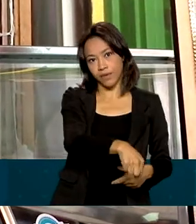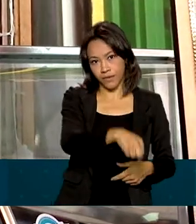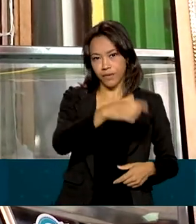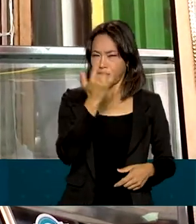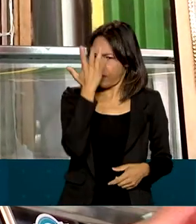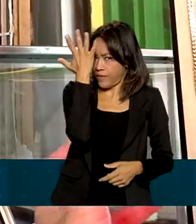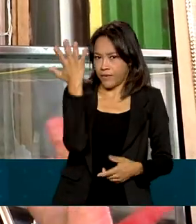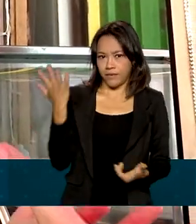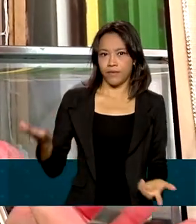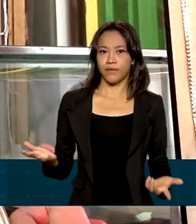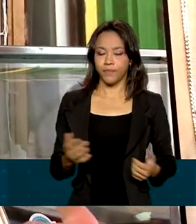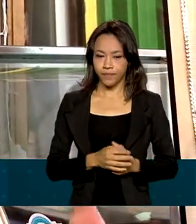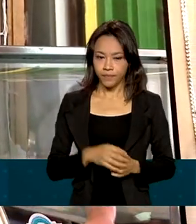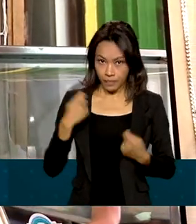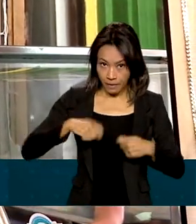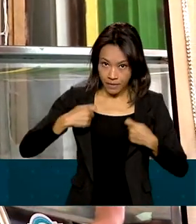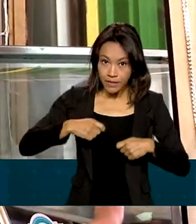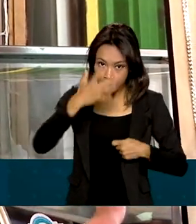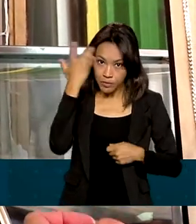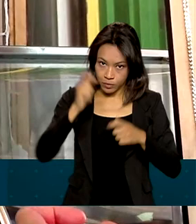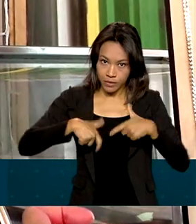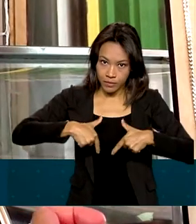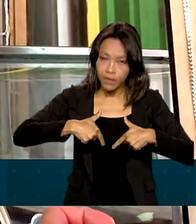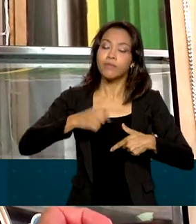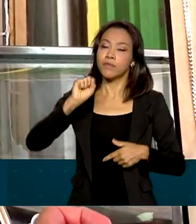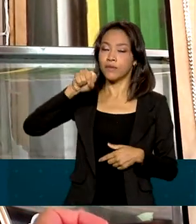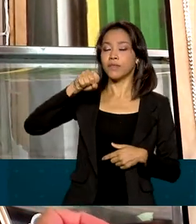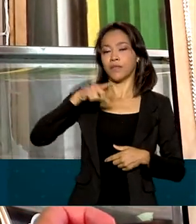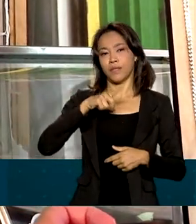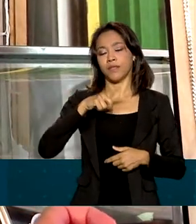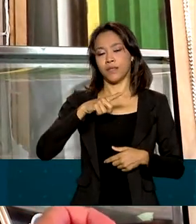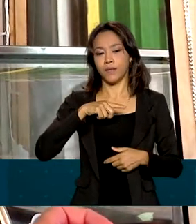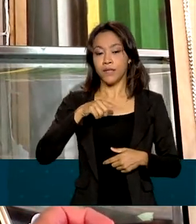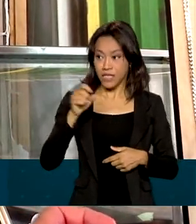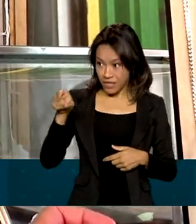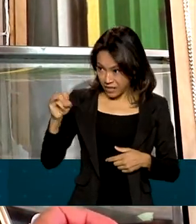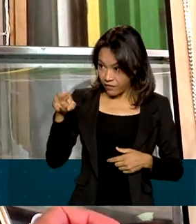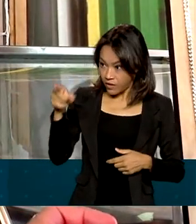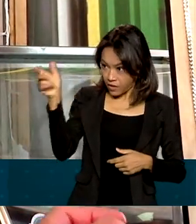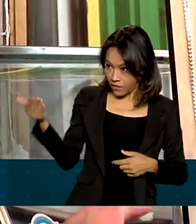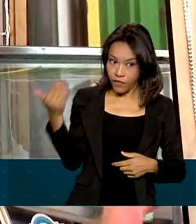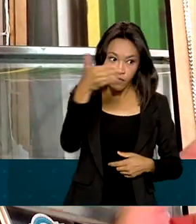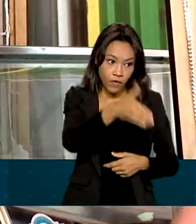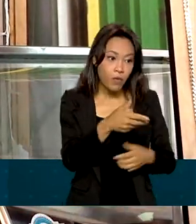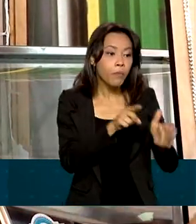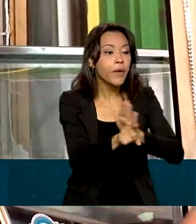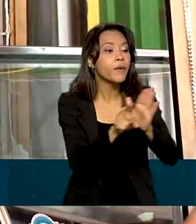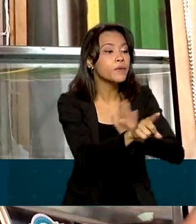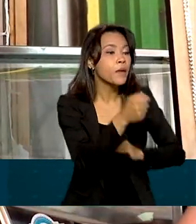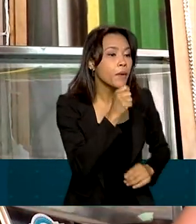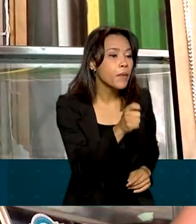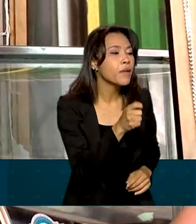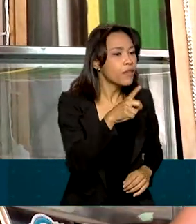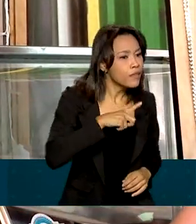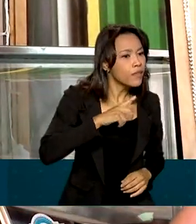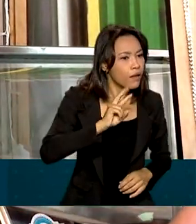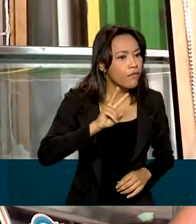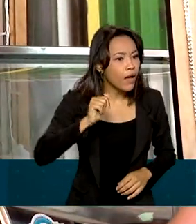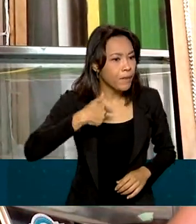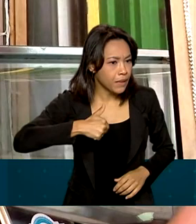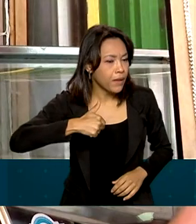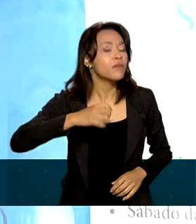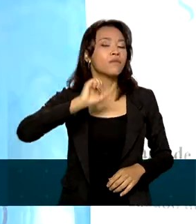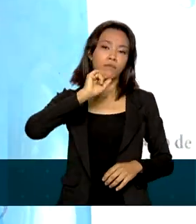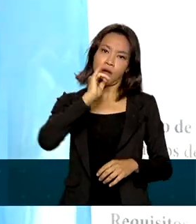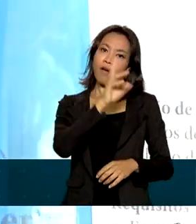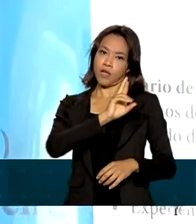Muito fácil. Precisam de bom joga? Precisam aqui bastante. Tipo, se o senhor for aqui e perguntar se tem uma vaga para trabalho, eles